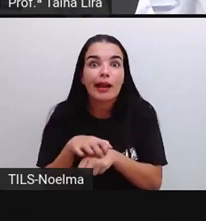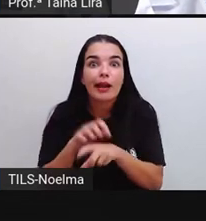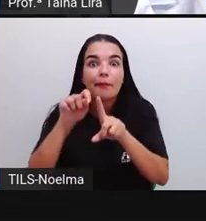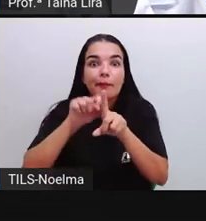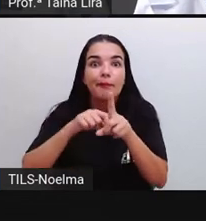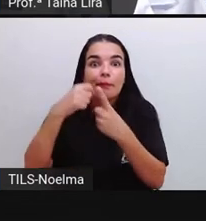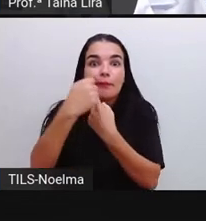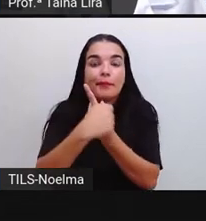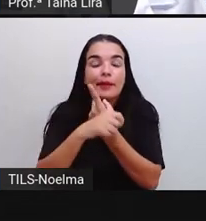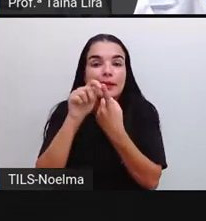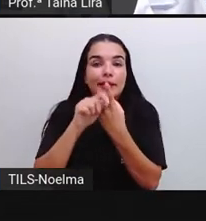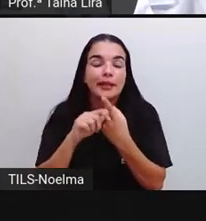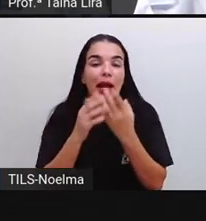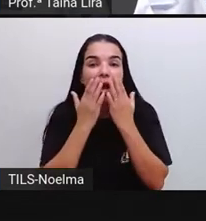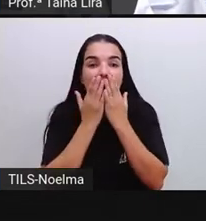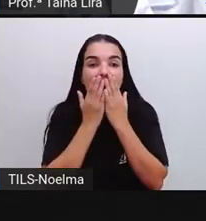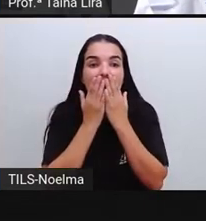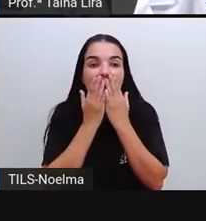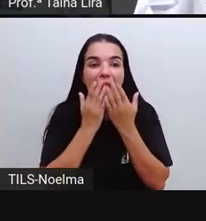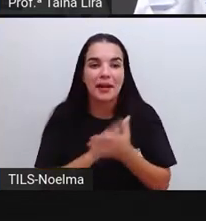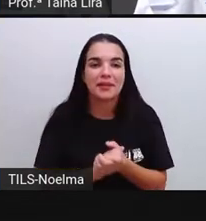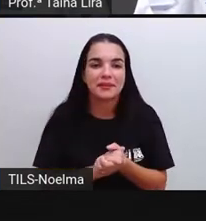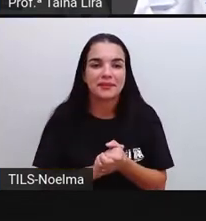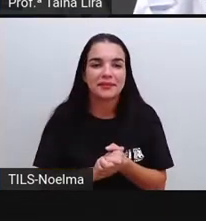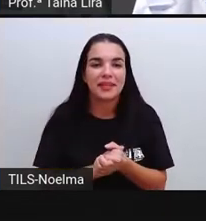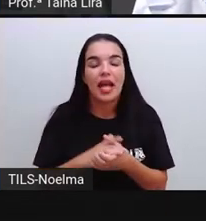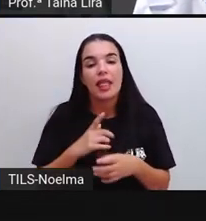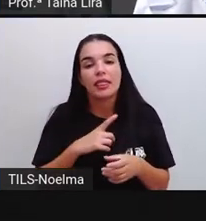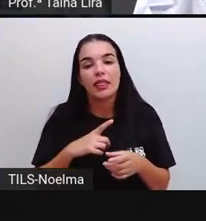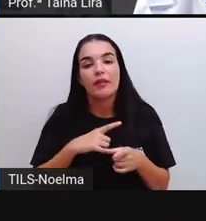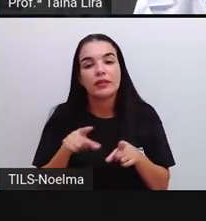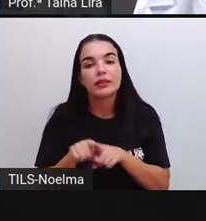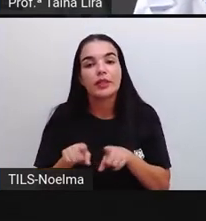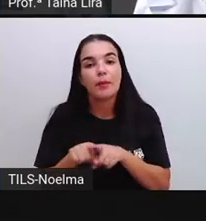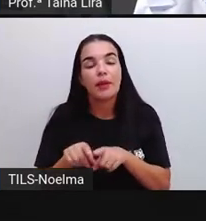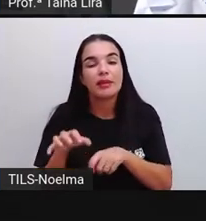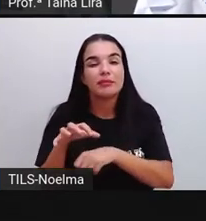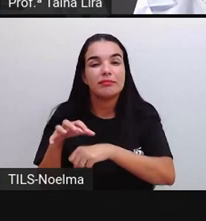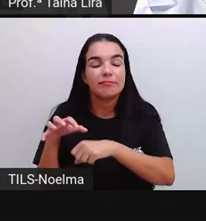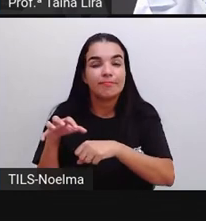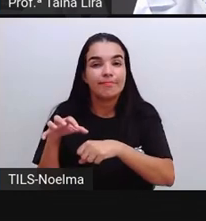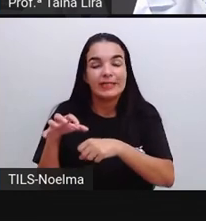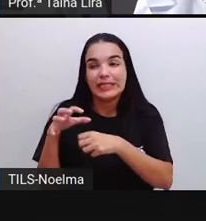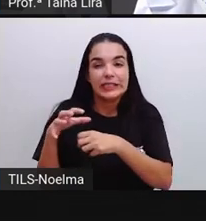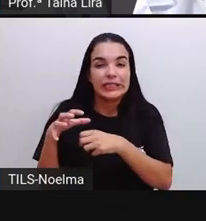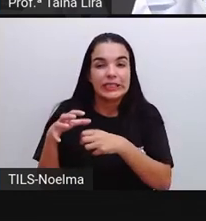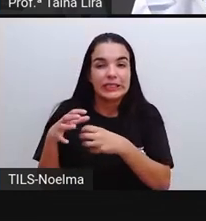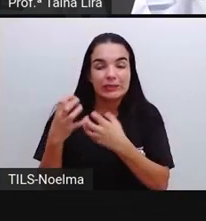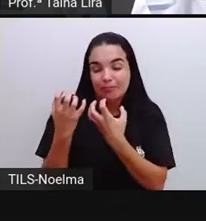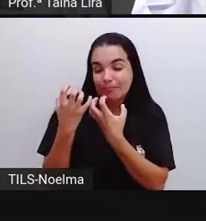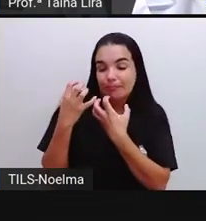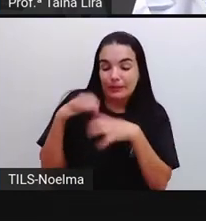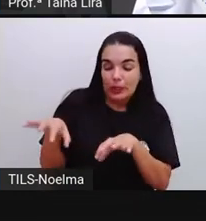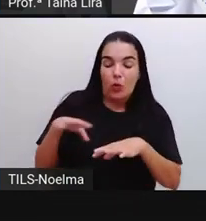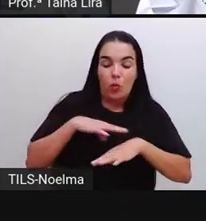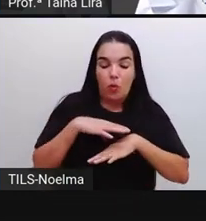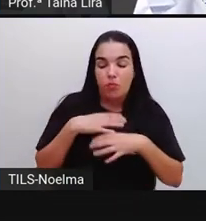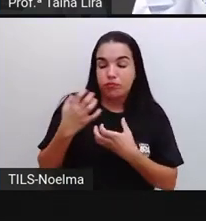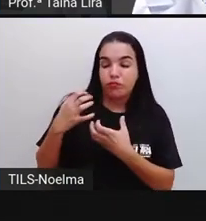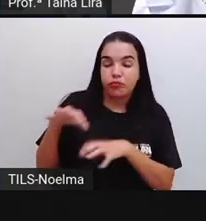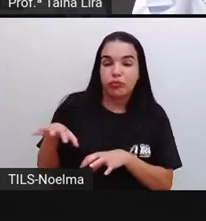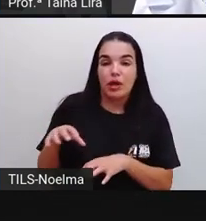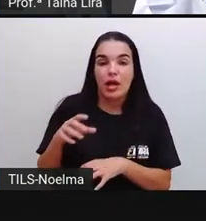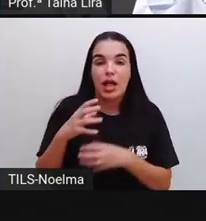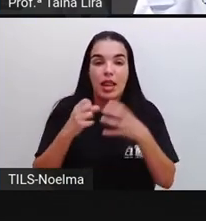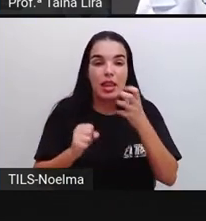tá? Eu tive um outro aluno que tinha uma intolerância ao leite, né? A lactose. Então, segundo ano,